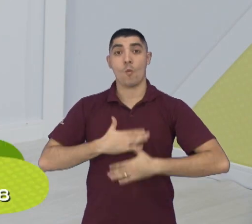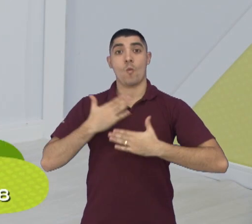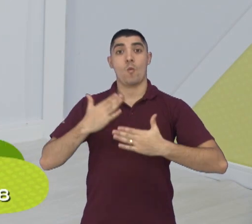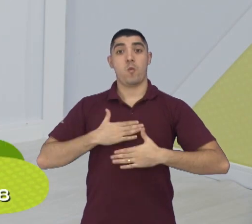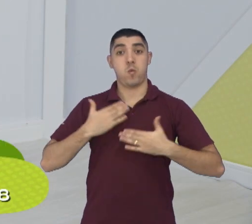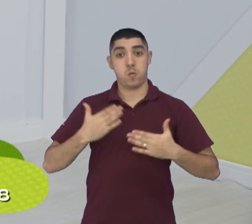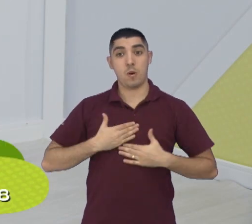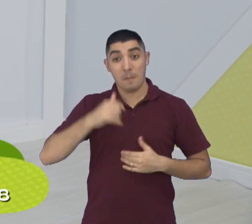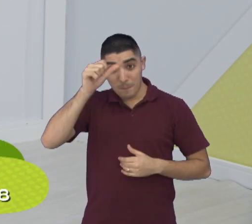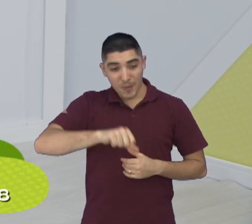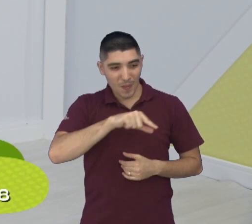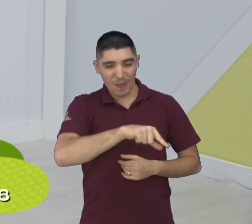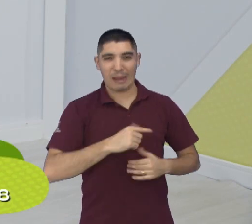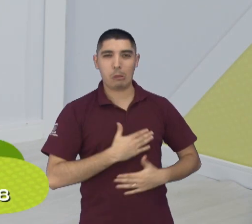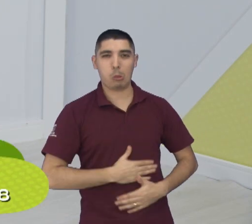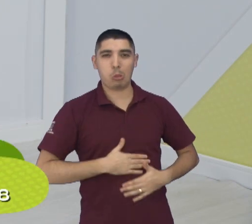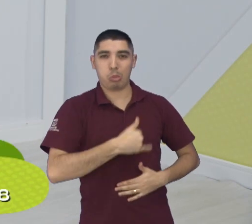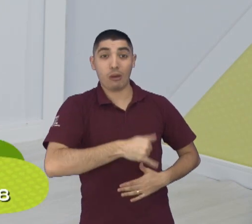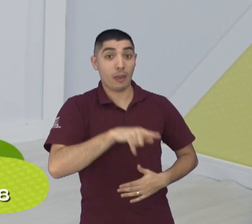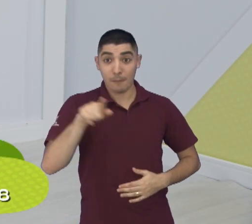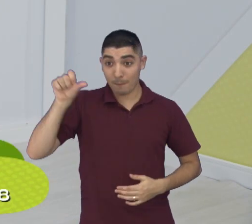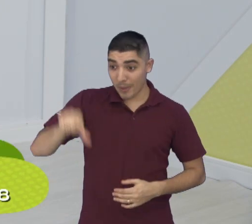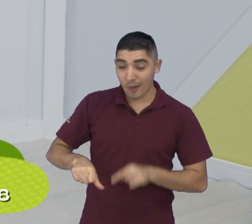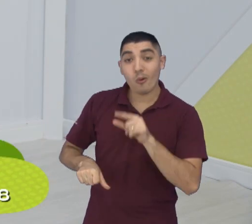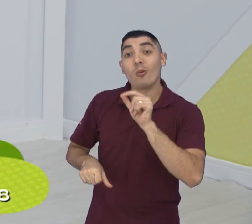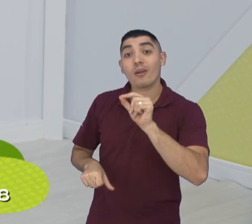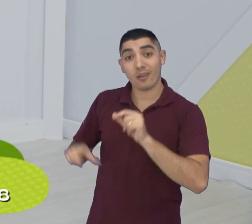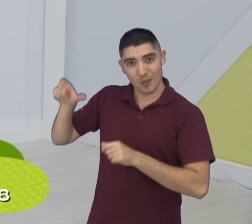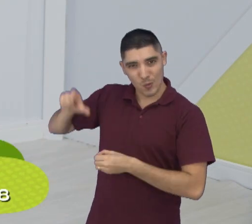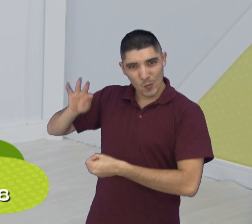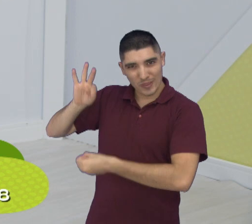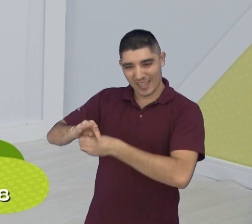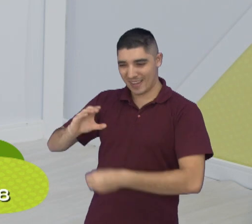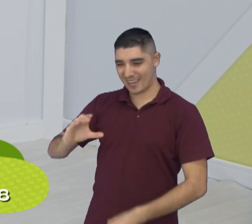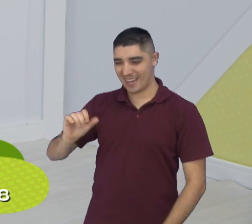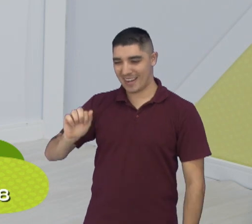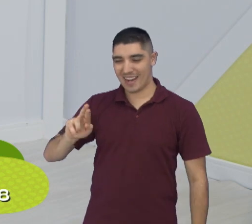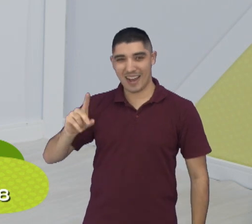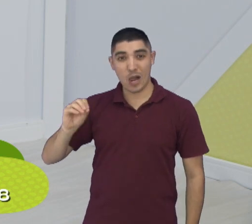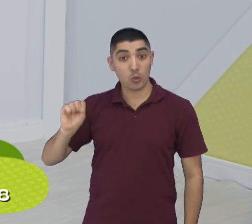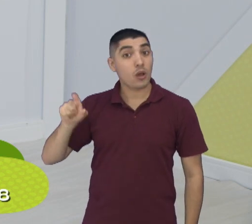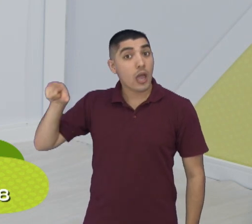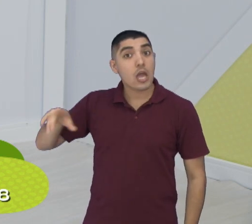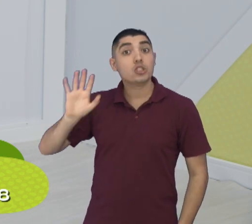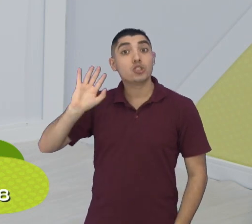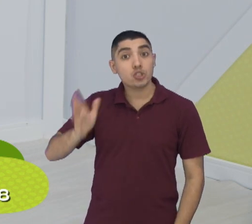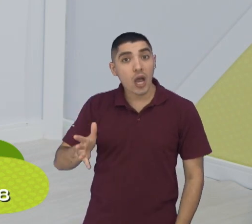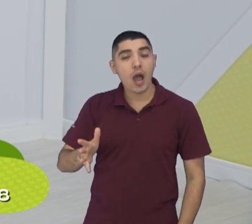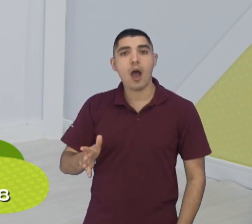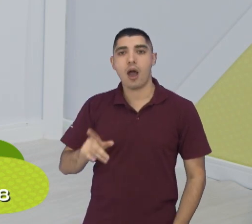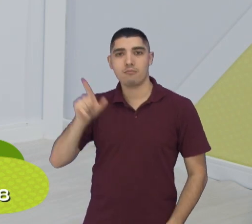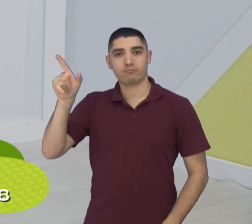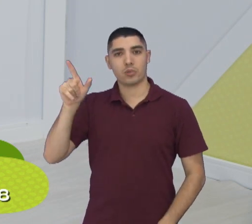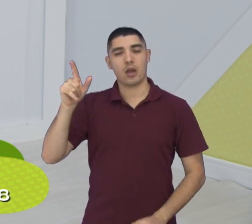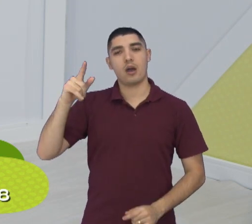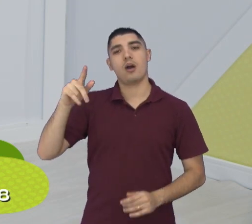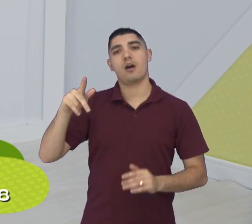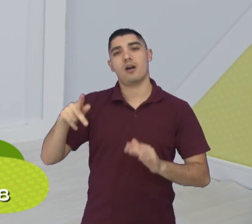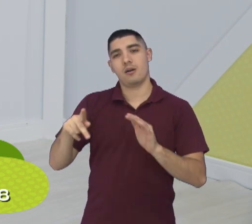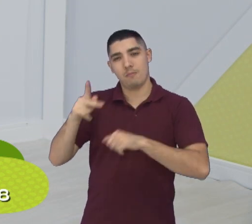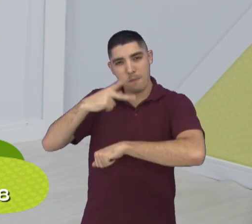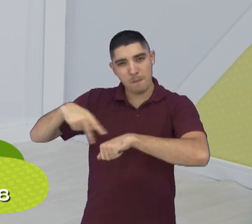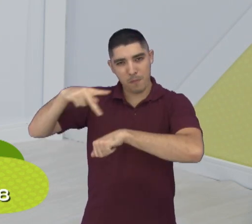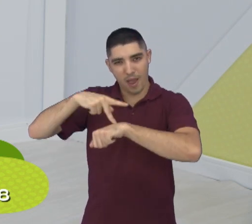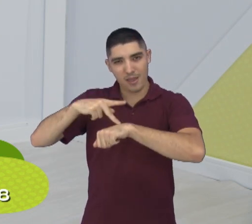gastroenterite do time do São José, é que o técnico Carlos Schwanck foi convidado e aceitou o convite para ser o